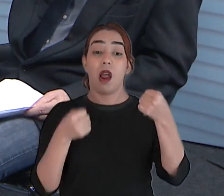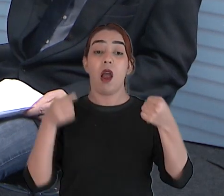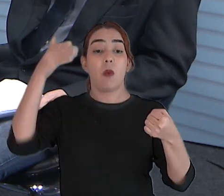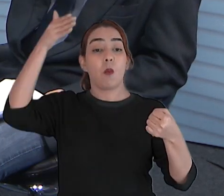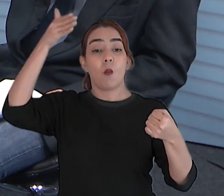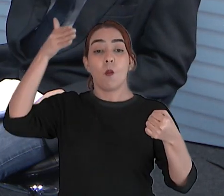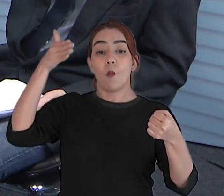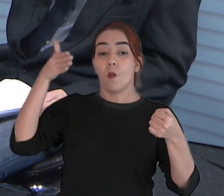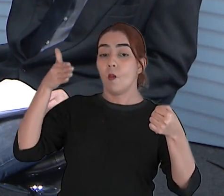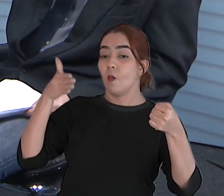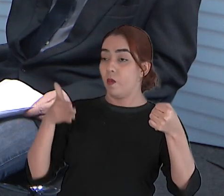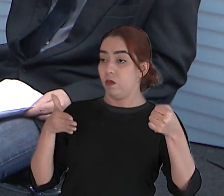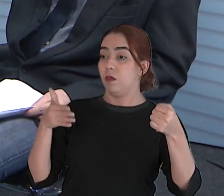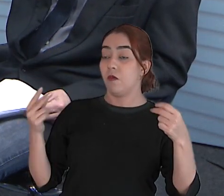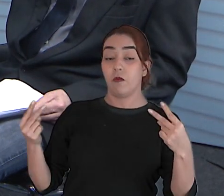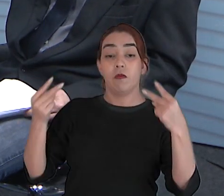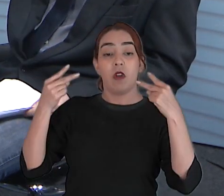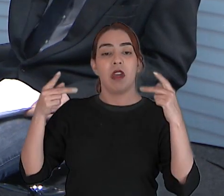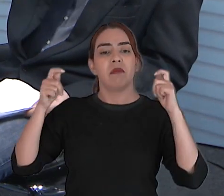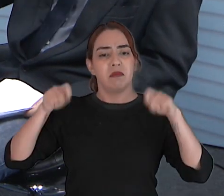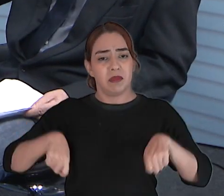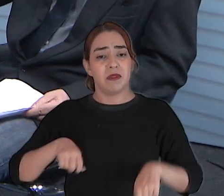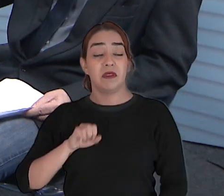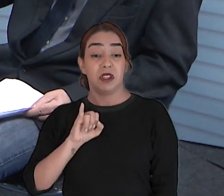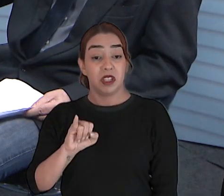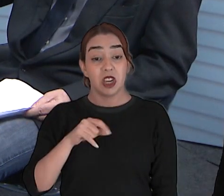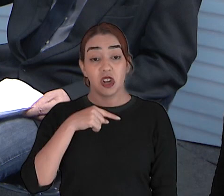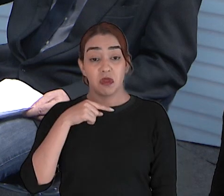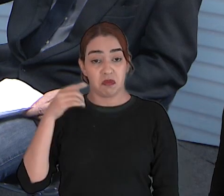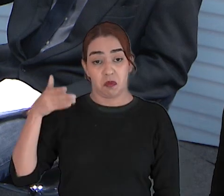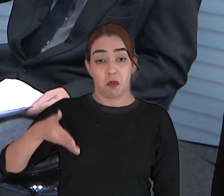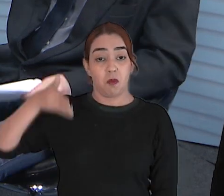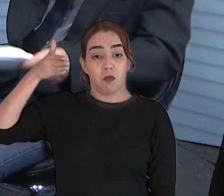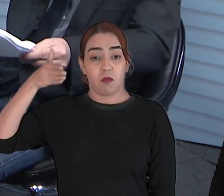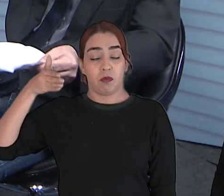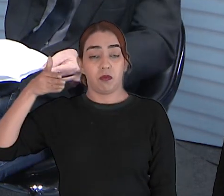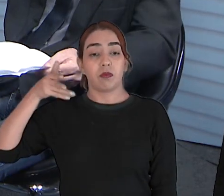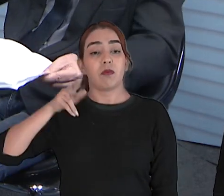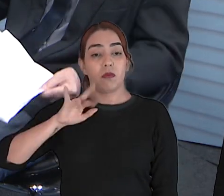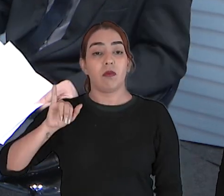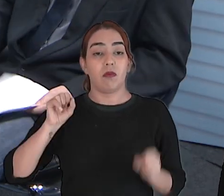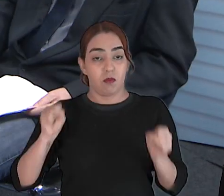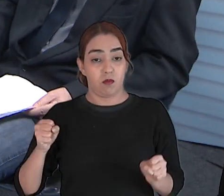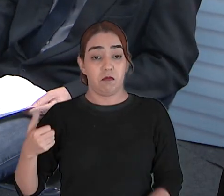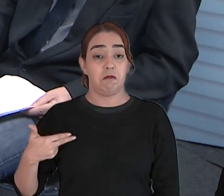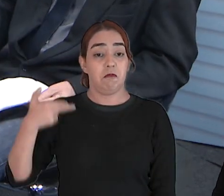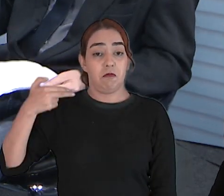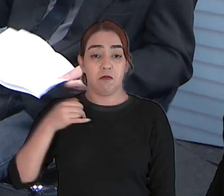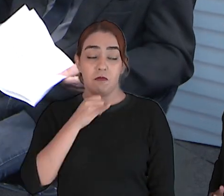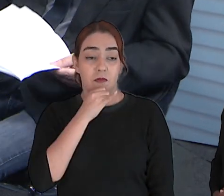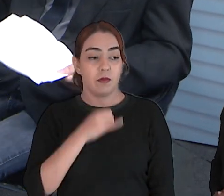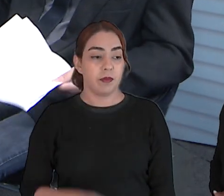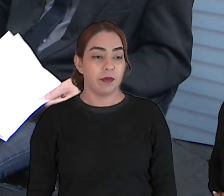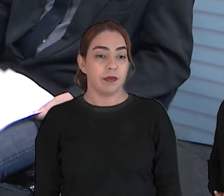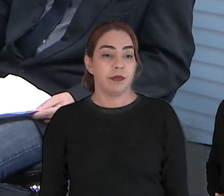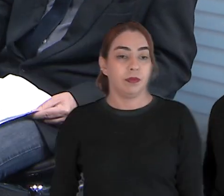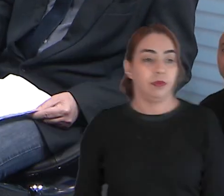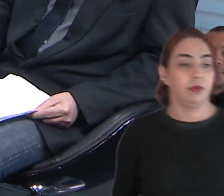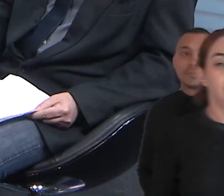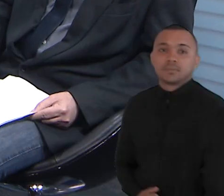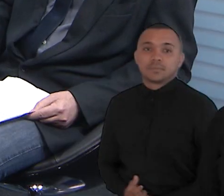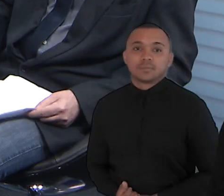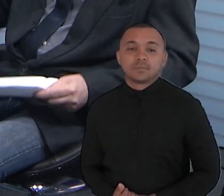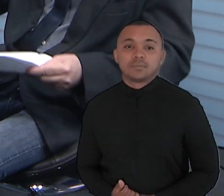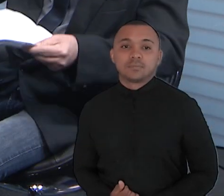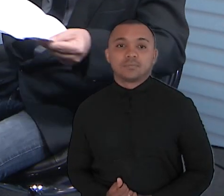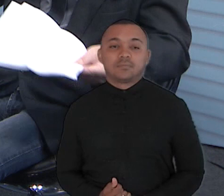quer dizer, em alguns locais de Fortaleza, quando você chega, se você não baixar o vidro, você pode ser aniquilado. O que